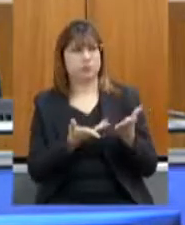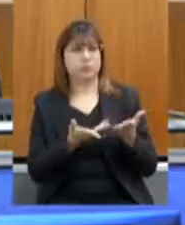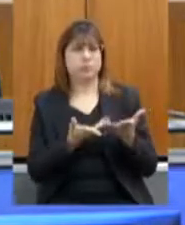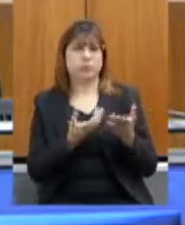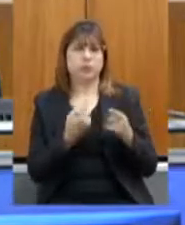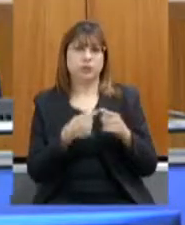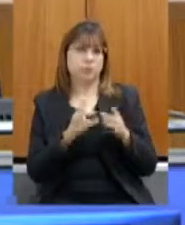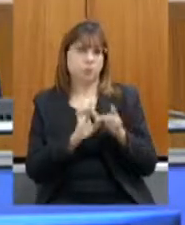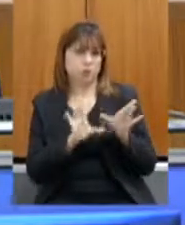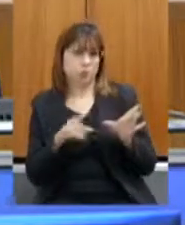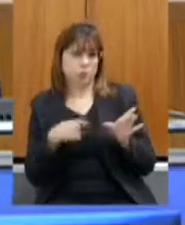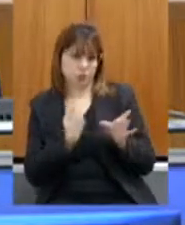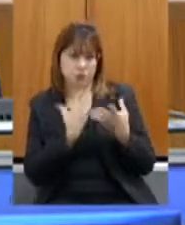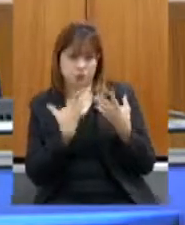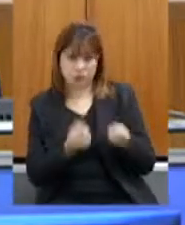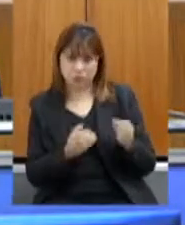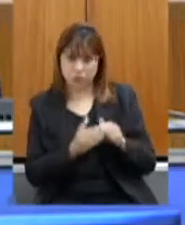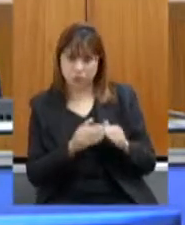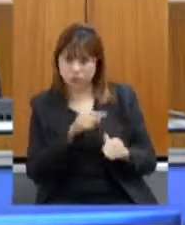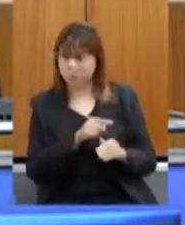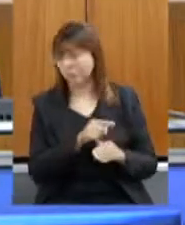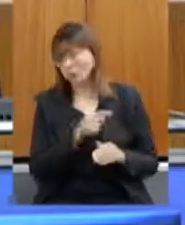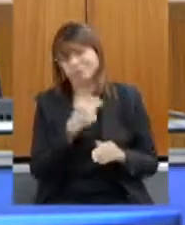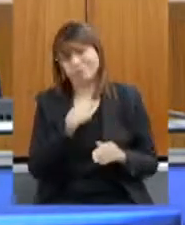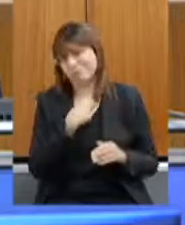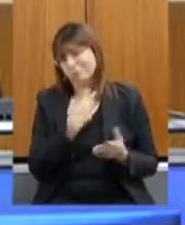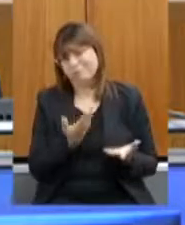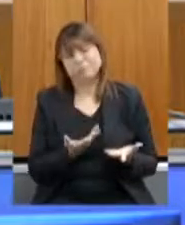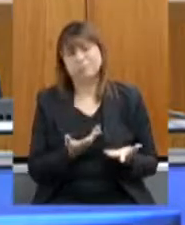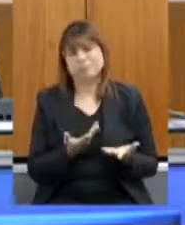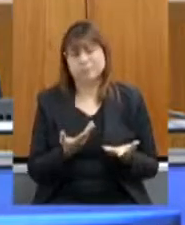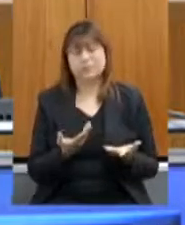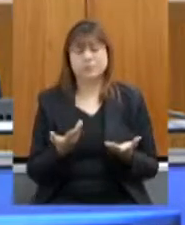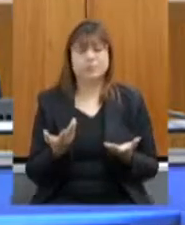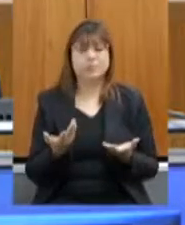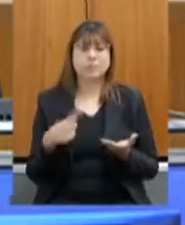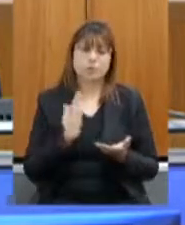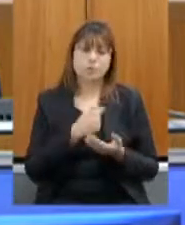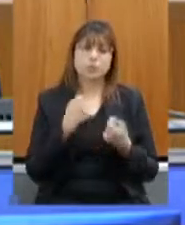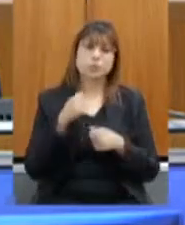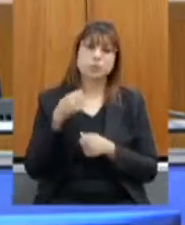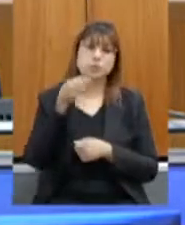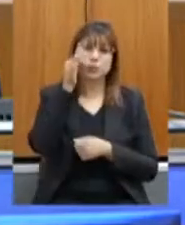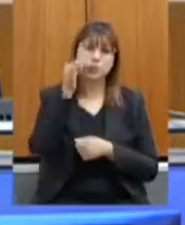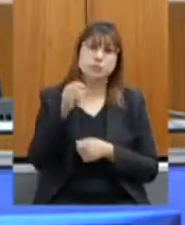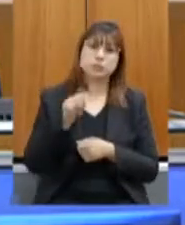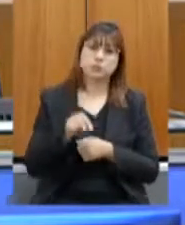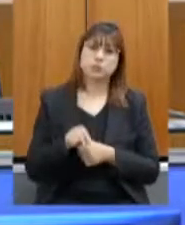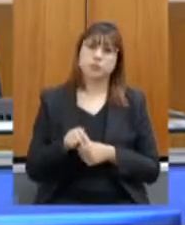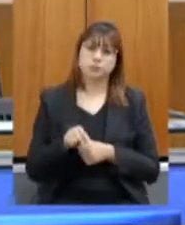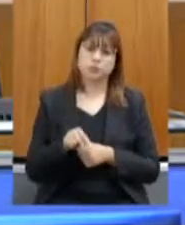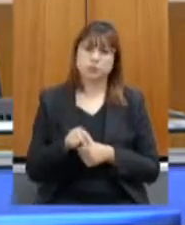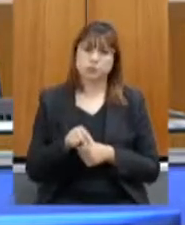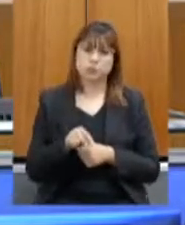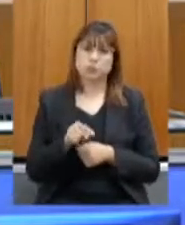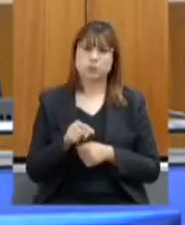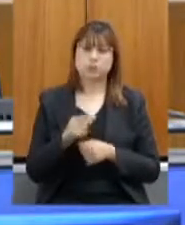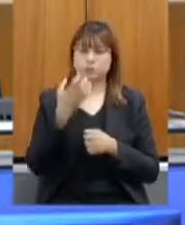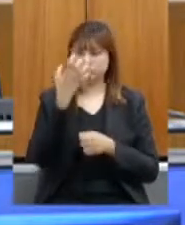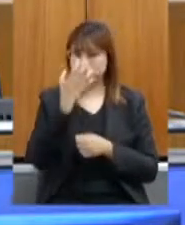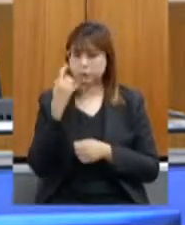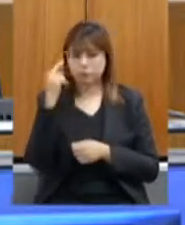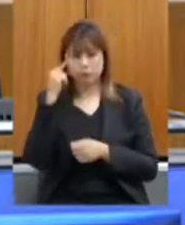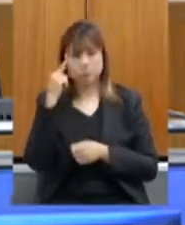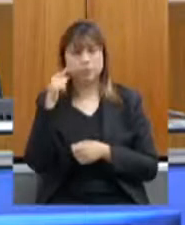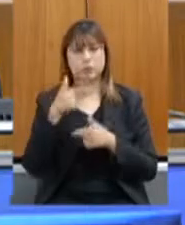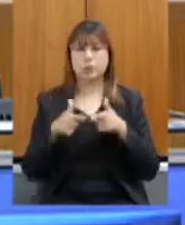a gente concordar com uma situação dessa então a gente precisa encarar isso com um pouco mais de seriedade o problema